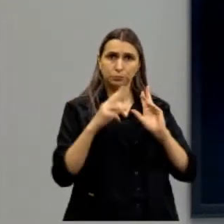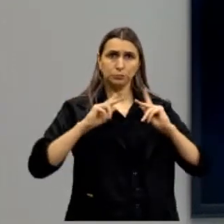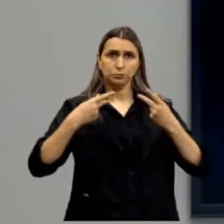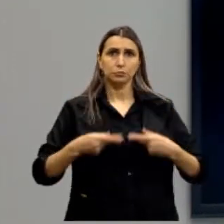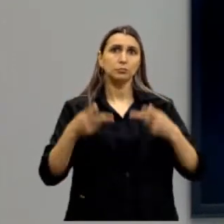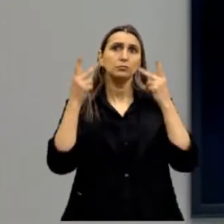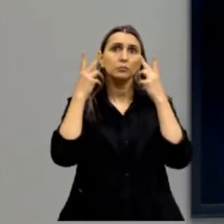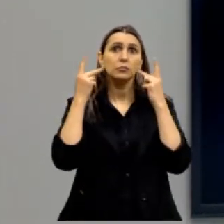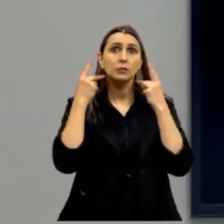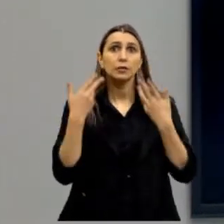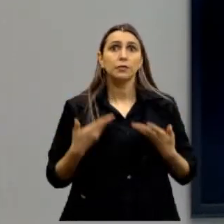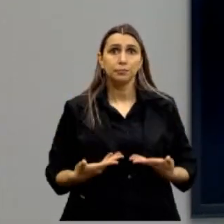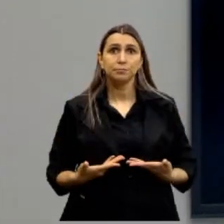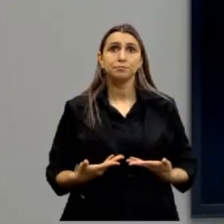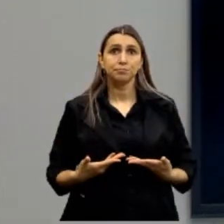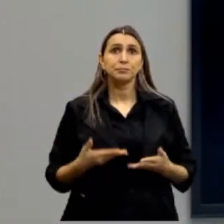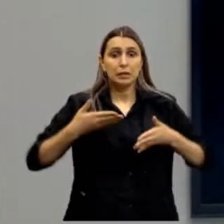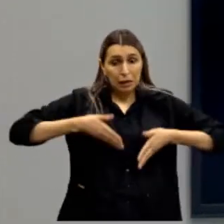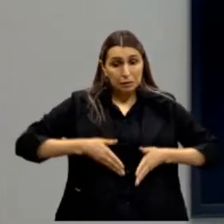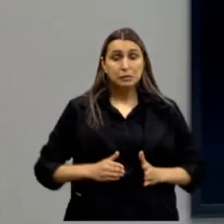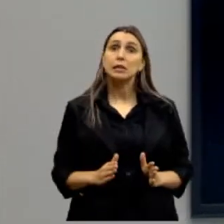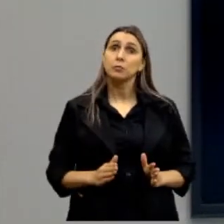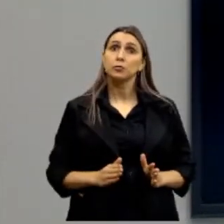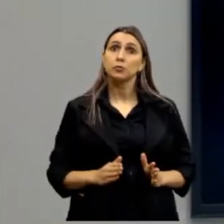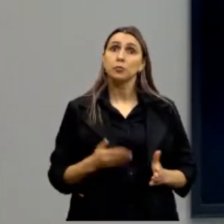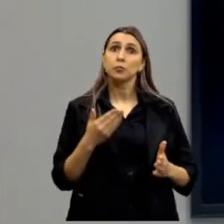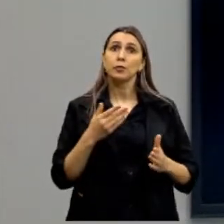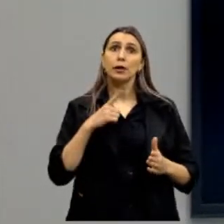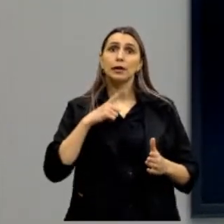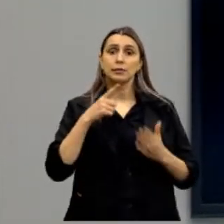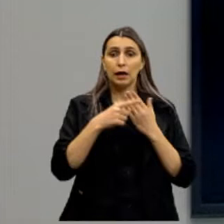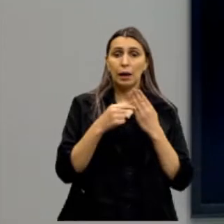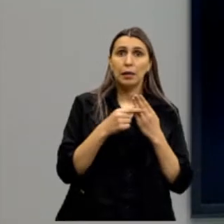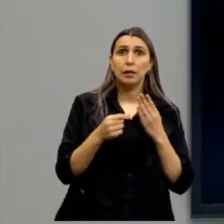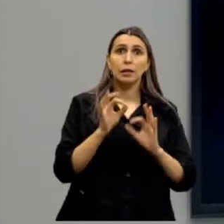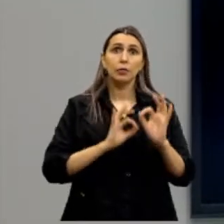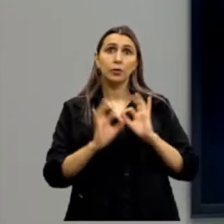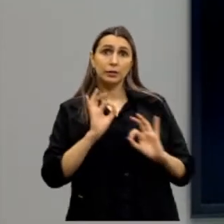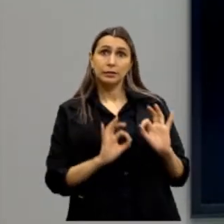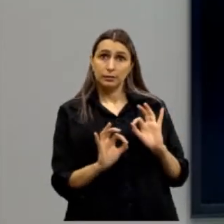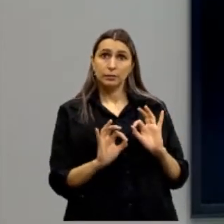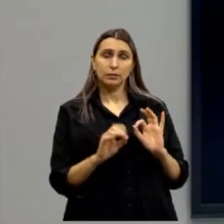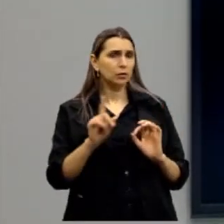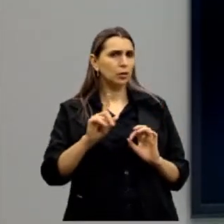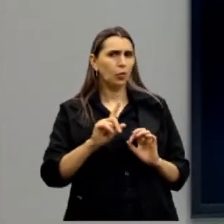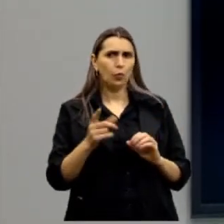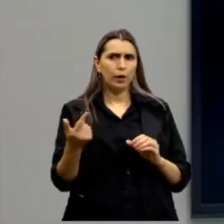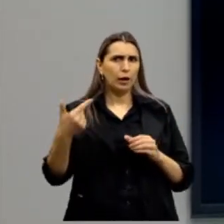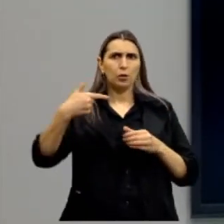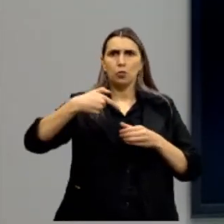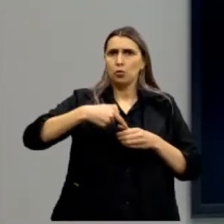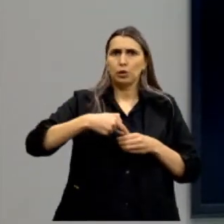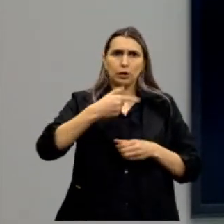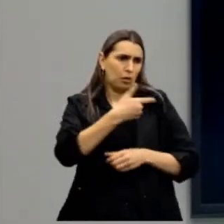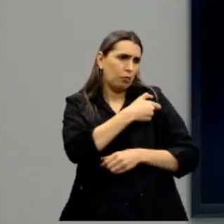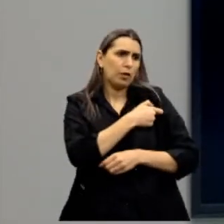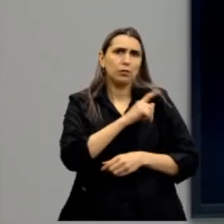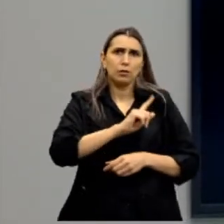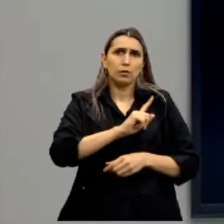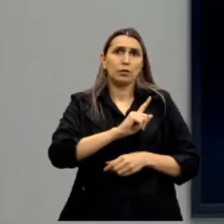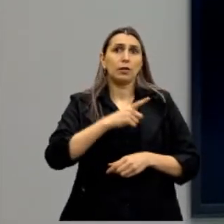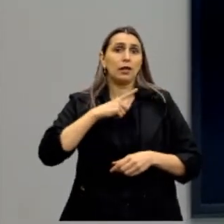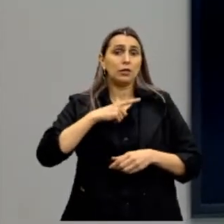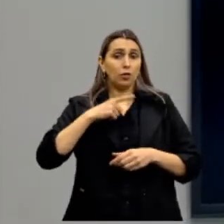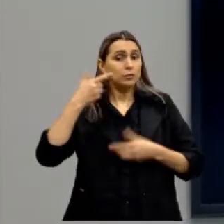é natural, já nascemos com isso, já nascemos com essa programação, não é injetada com vacina, é um chip que nós já